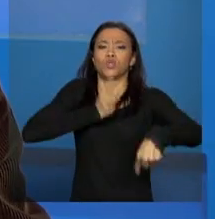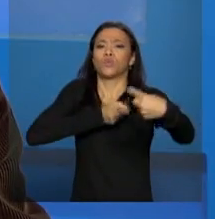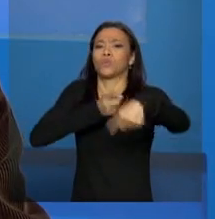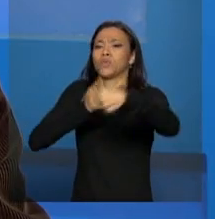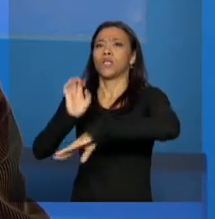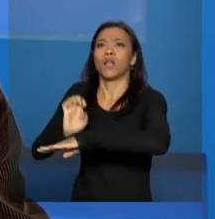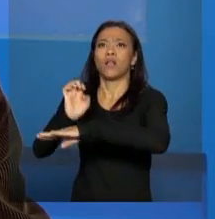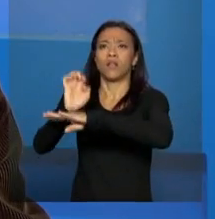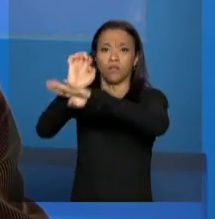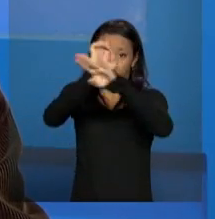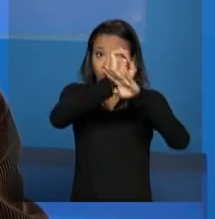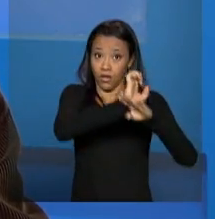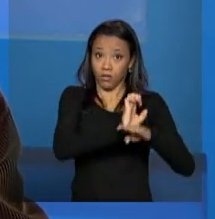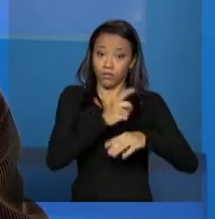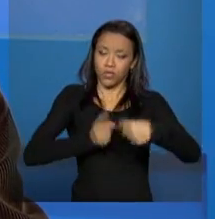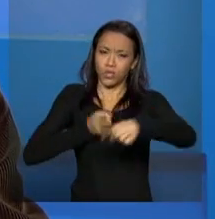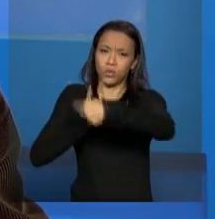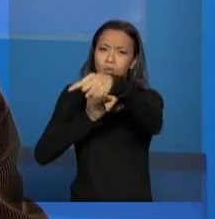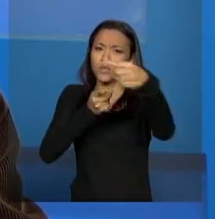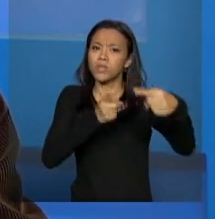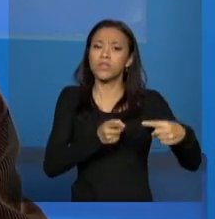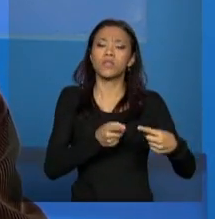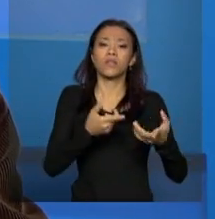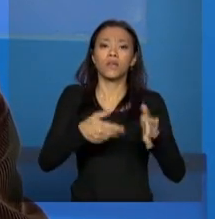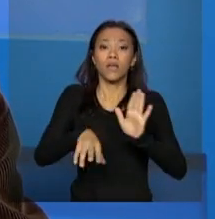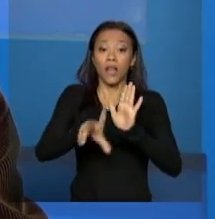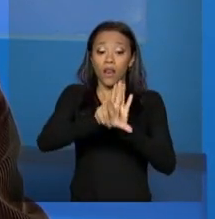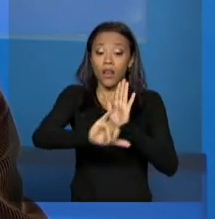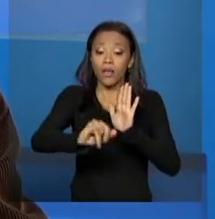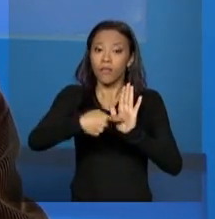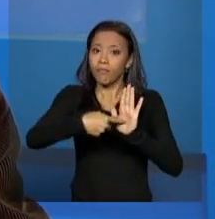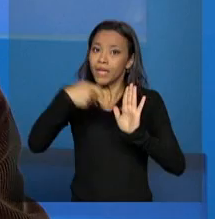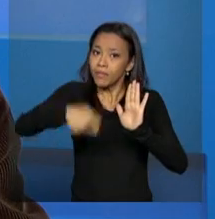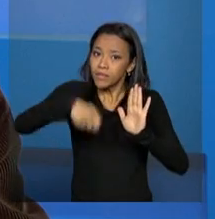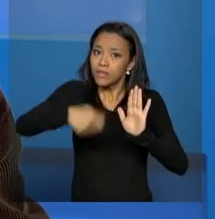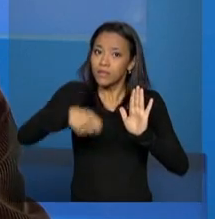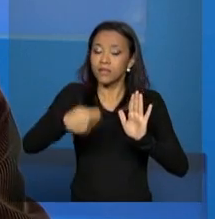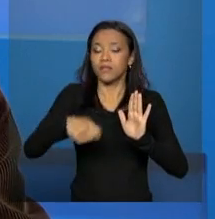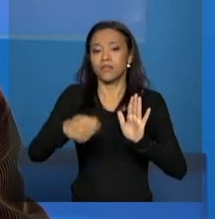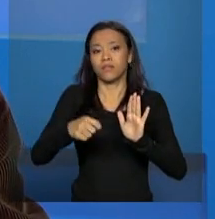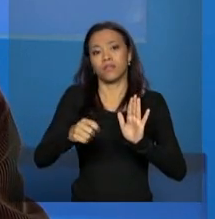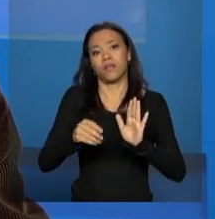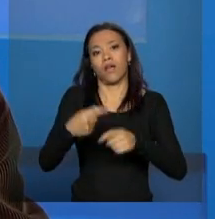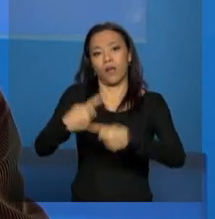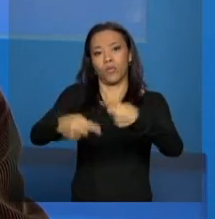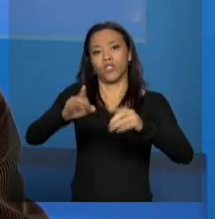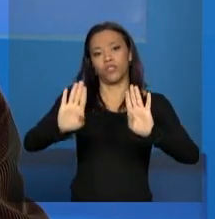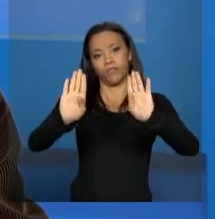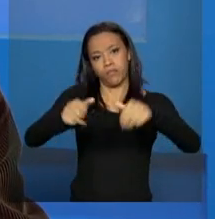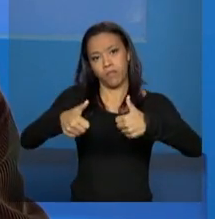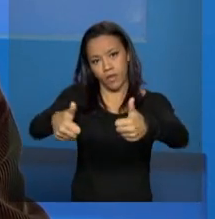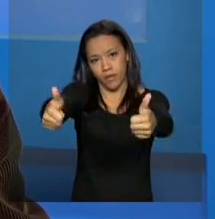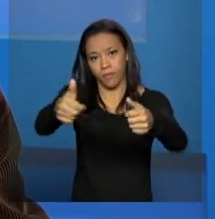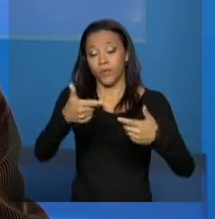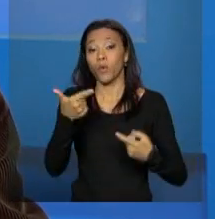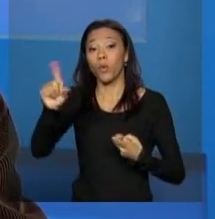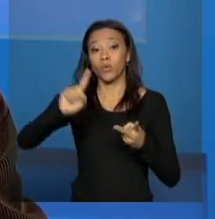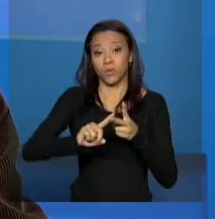necessárias para fazer com que a política funcione. E, ao falar, por exemplo, do aspecto do controle social,